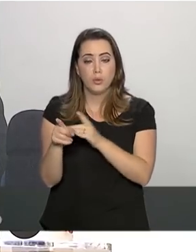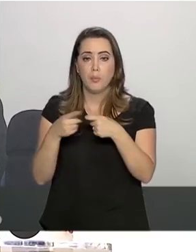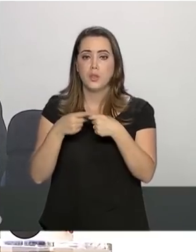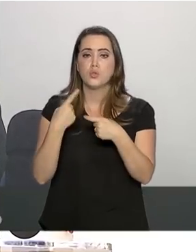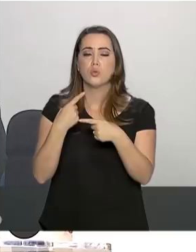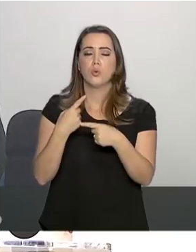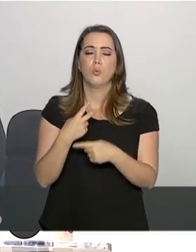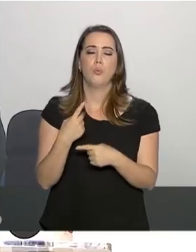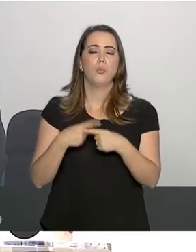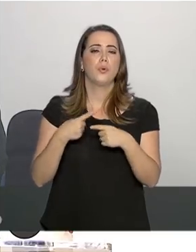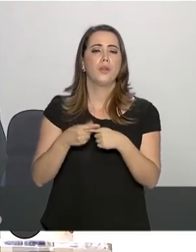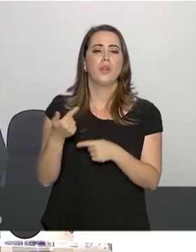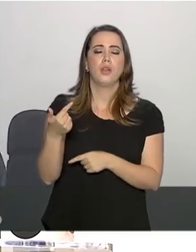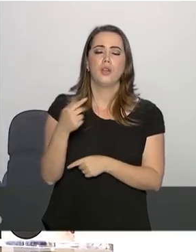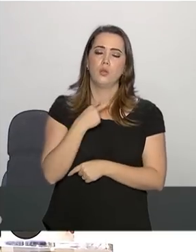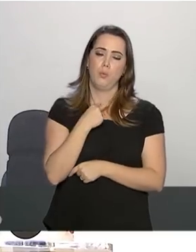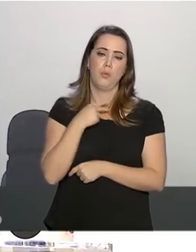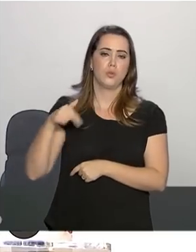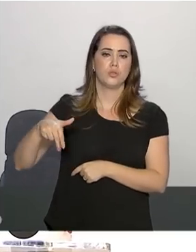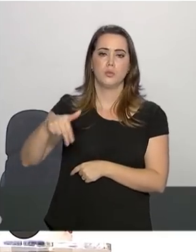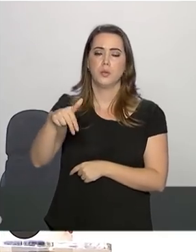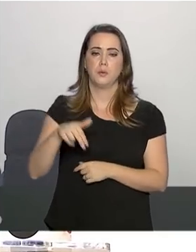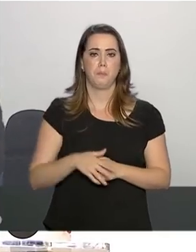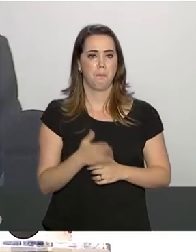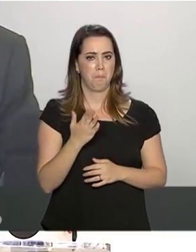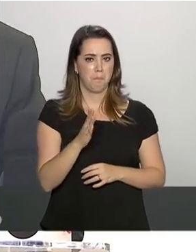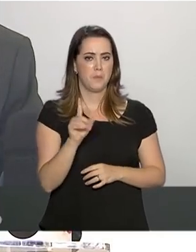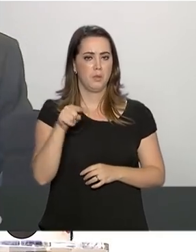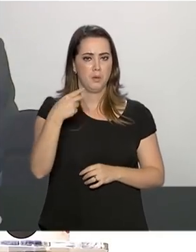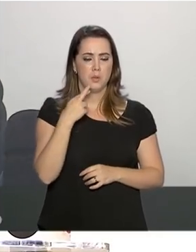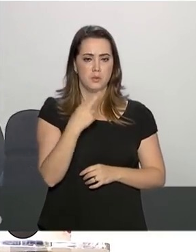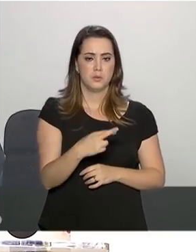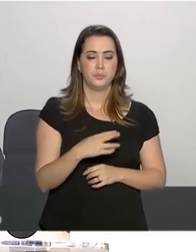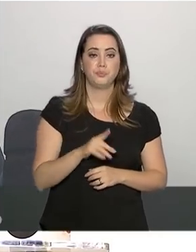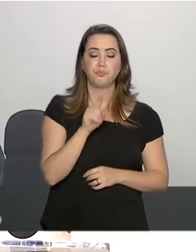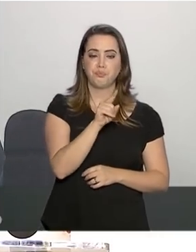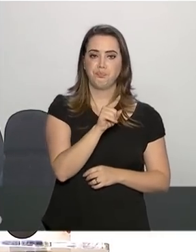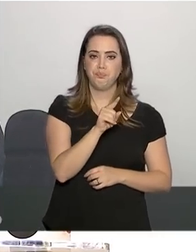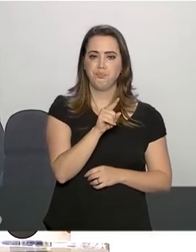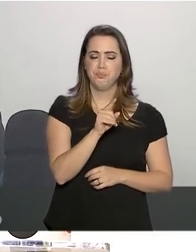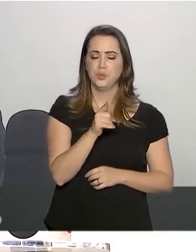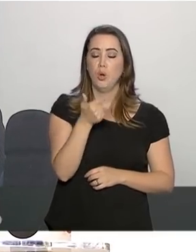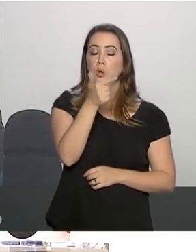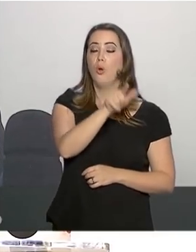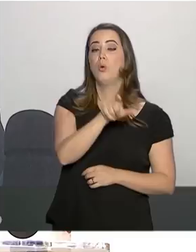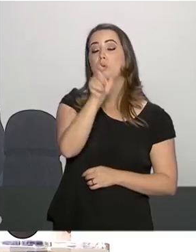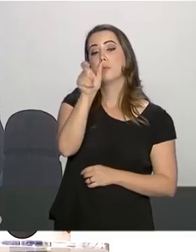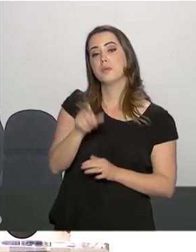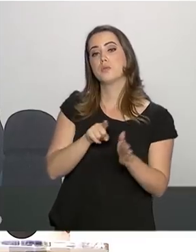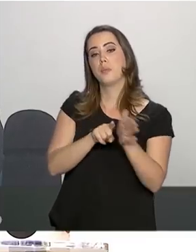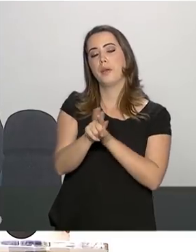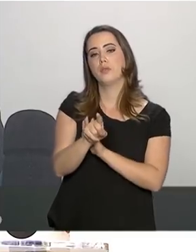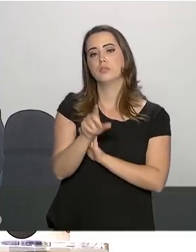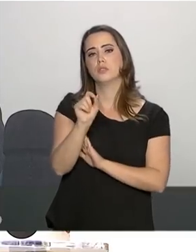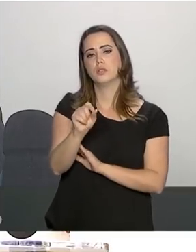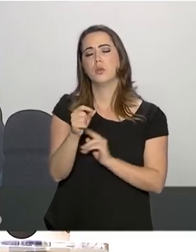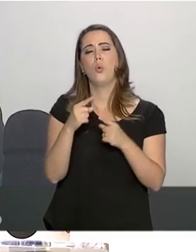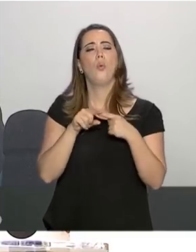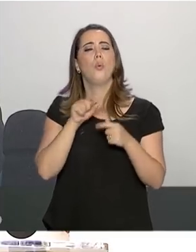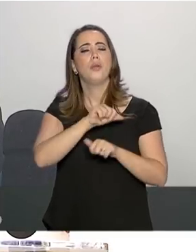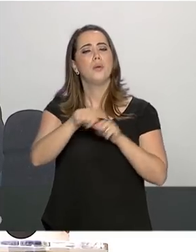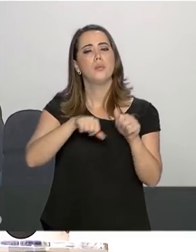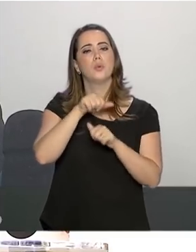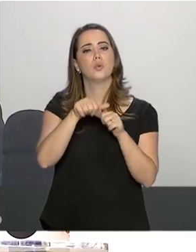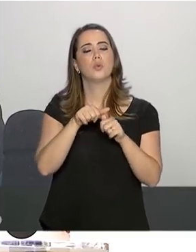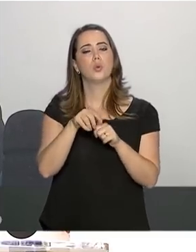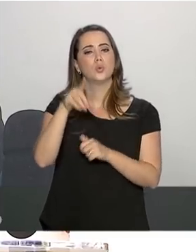General, o que mudou na rotina dele? Ele estava na internação e passou por semi-intensivo por conta daquele estado febril. O que mudou na